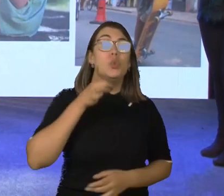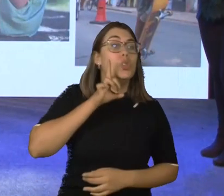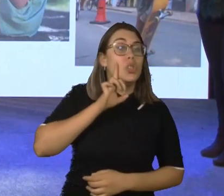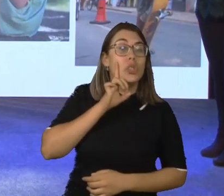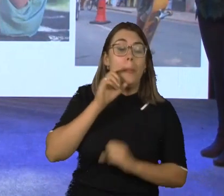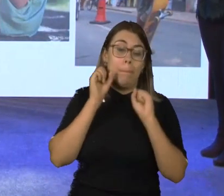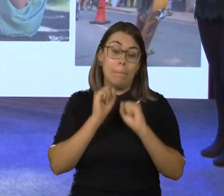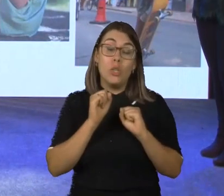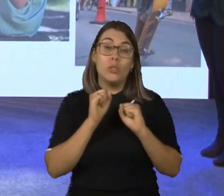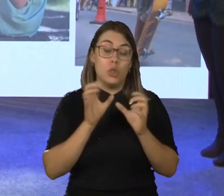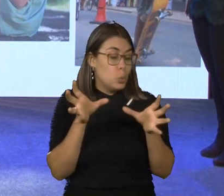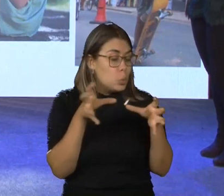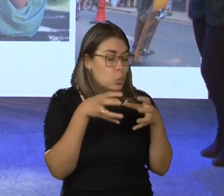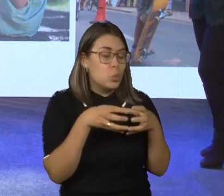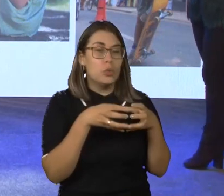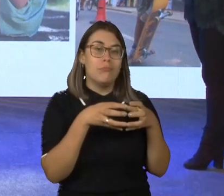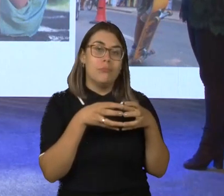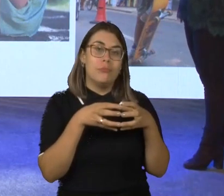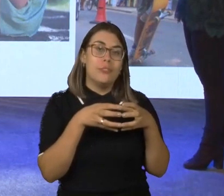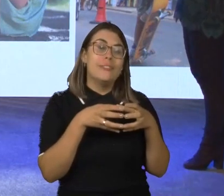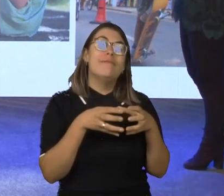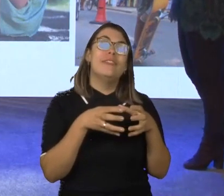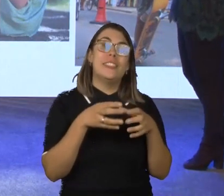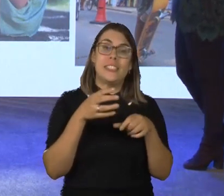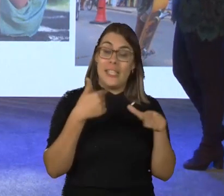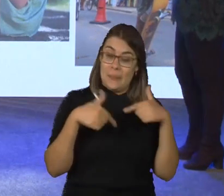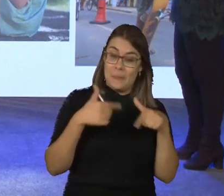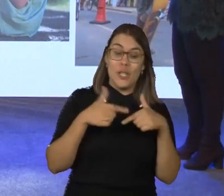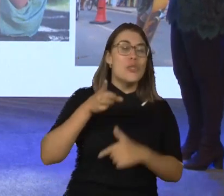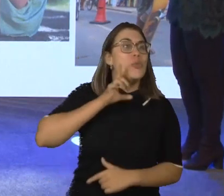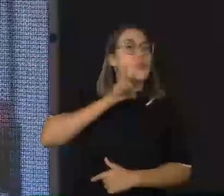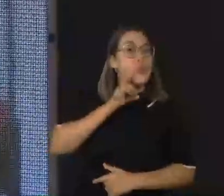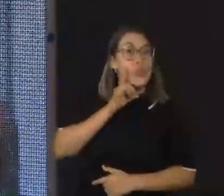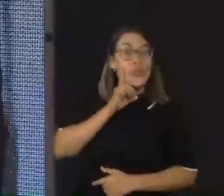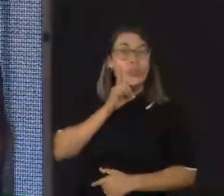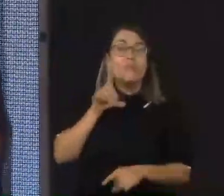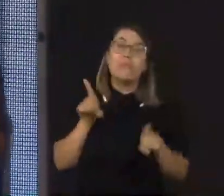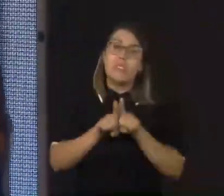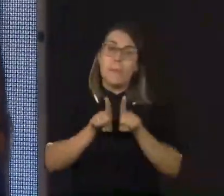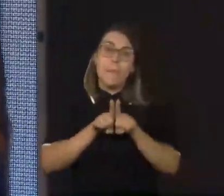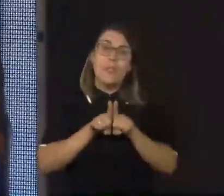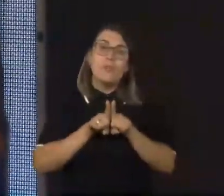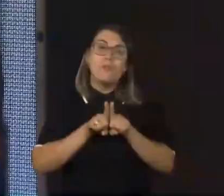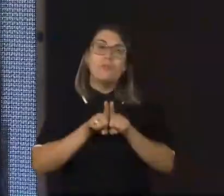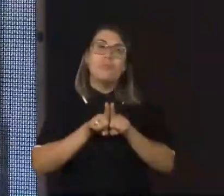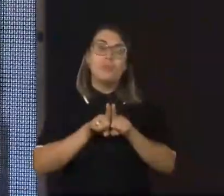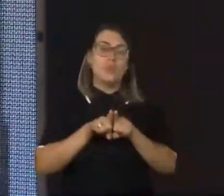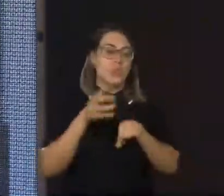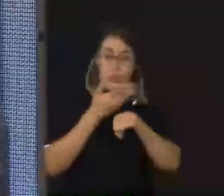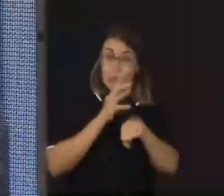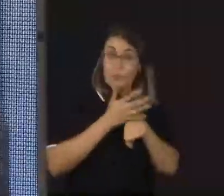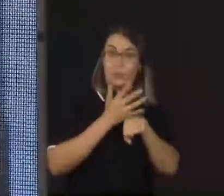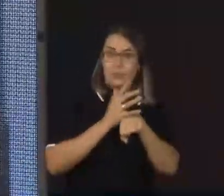seja no time, que você até trabalha o espírito de equipe, de trabalhar todo mundo junto, seja em atividades esportivas